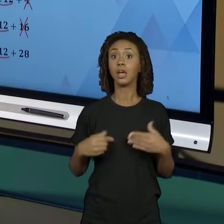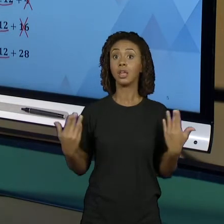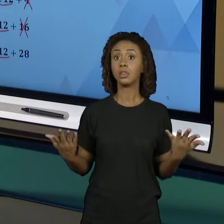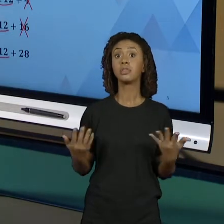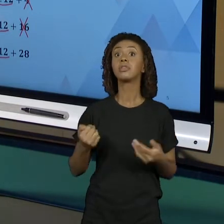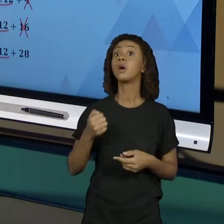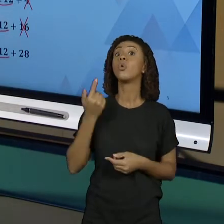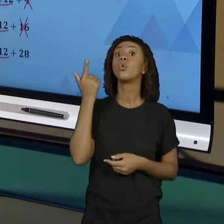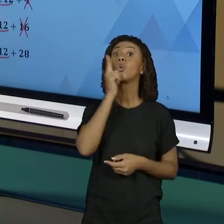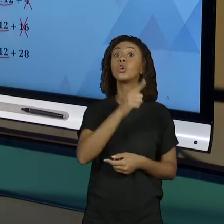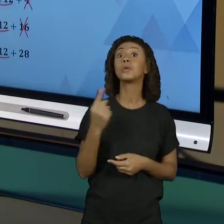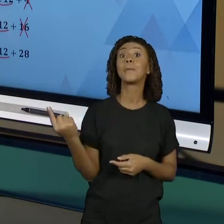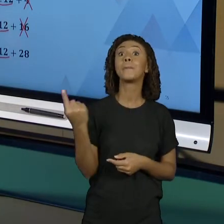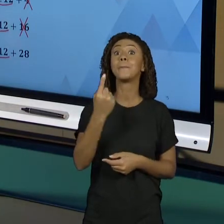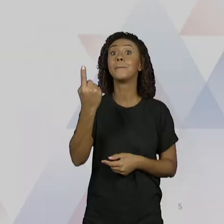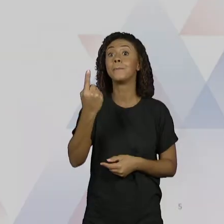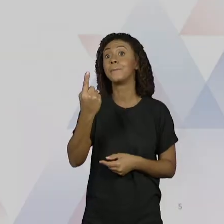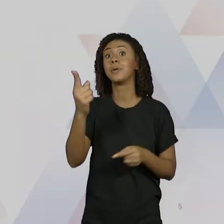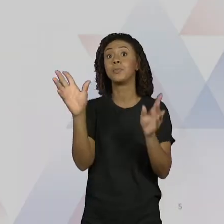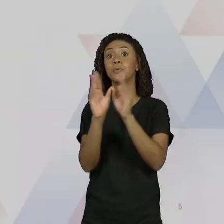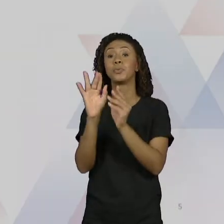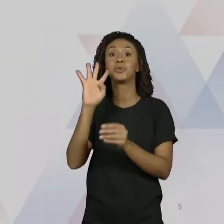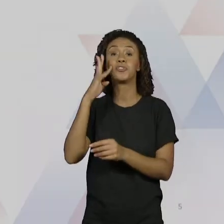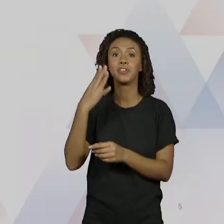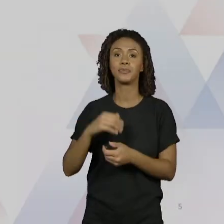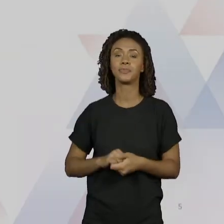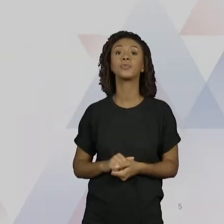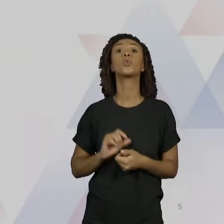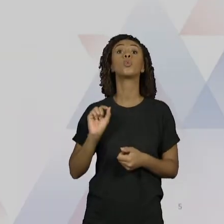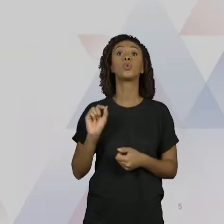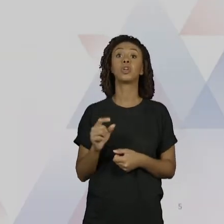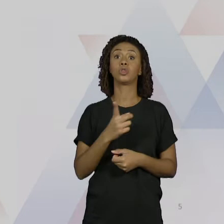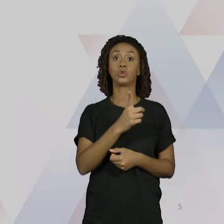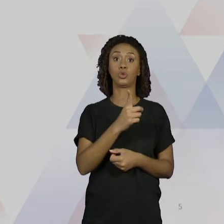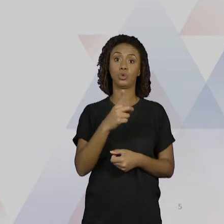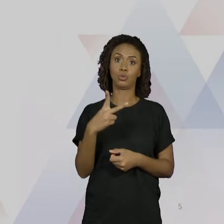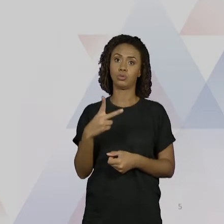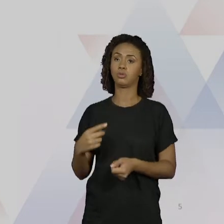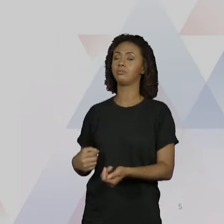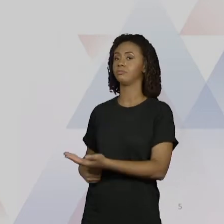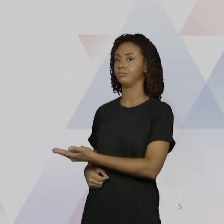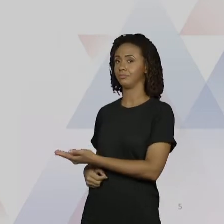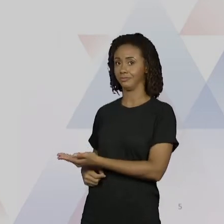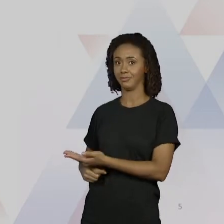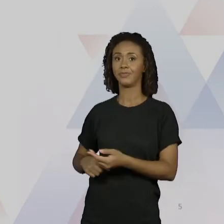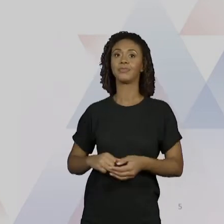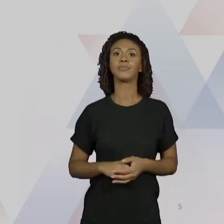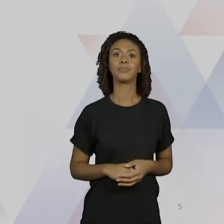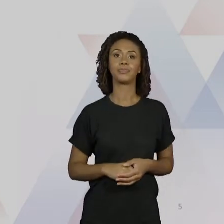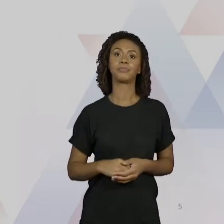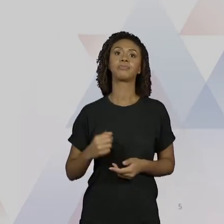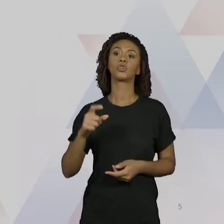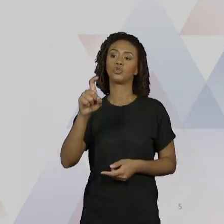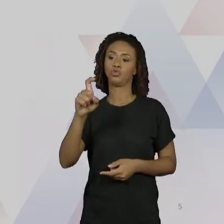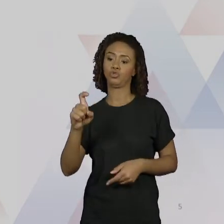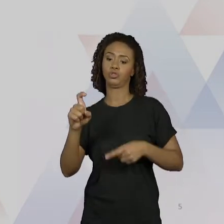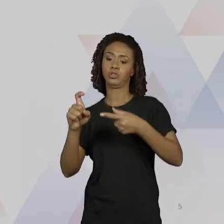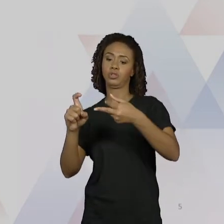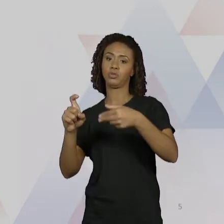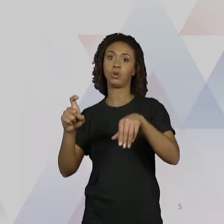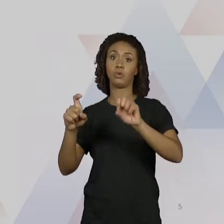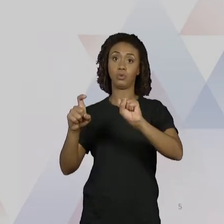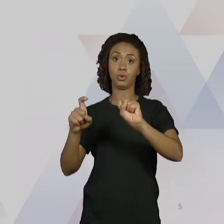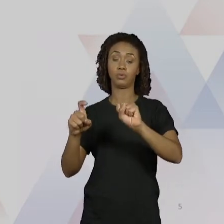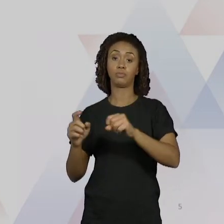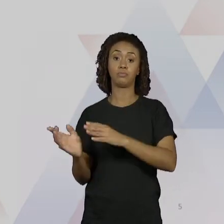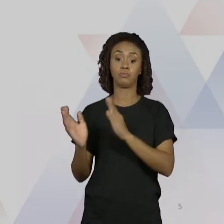uma primeira solução. Seria pegar o 12, que é o x igual a 8. E esse